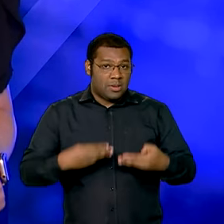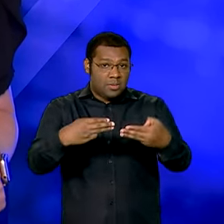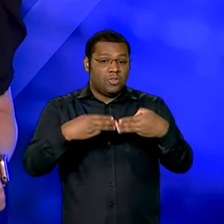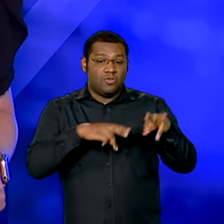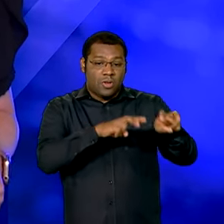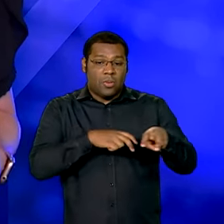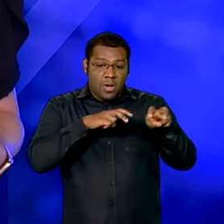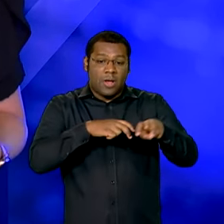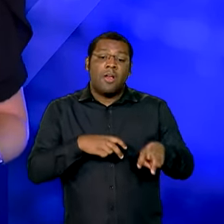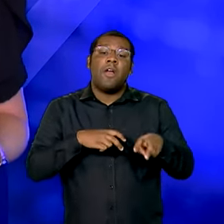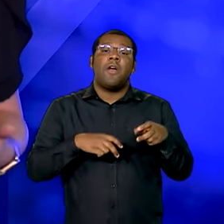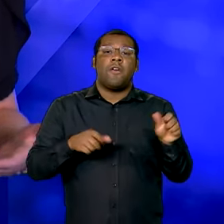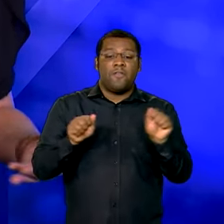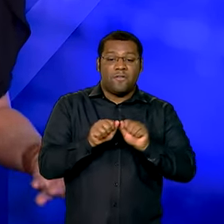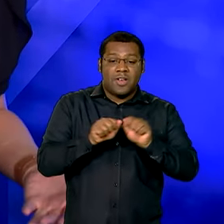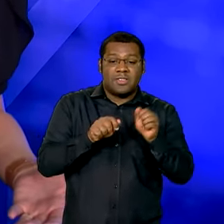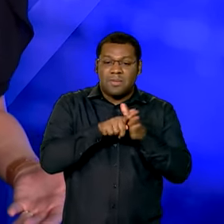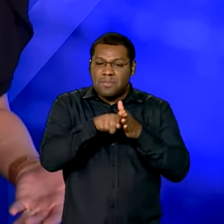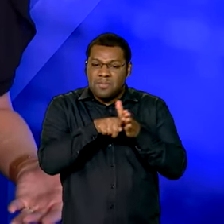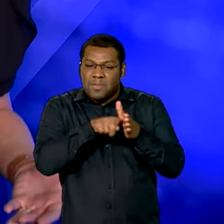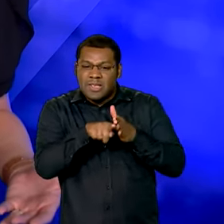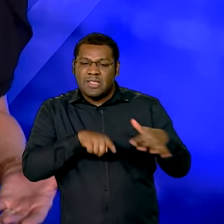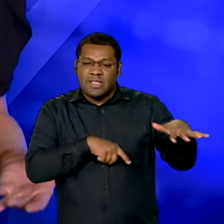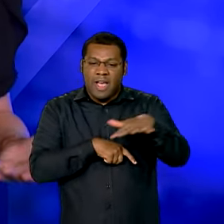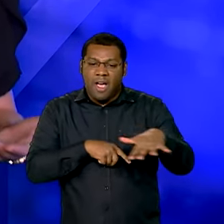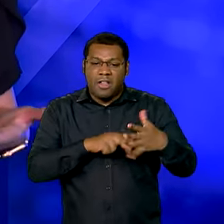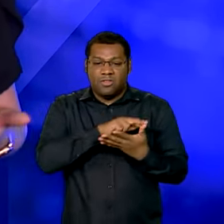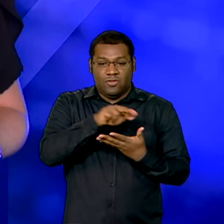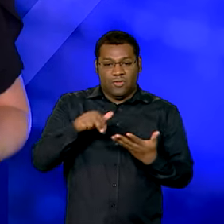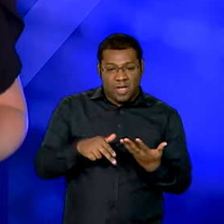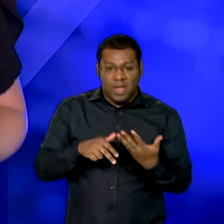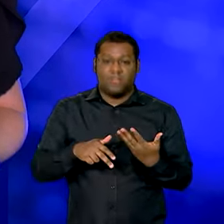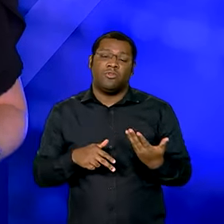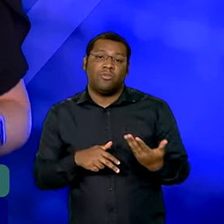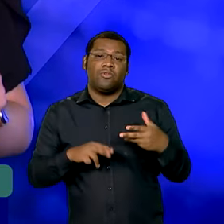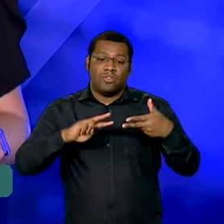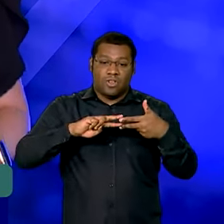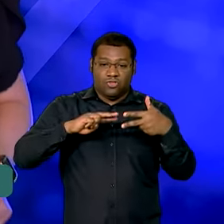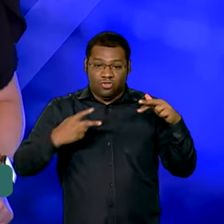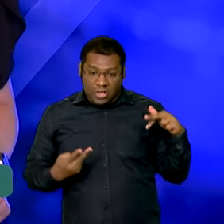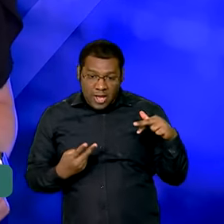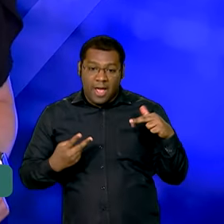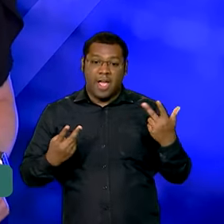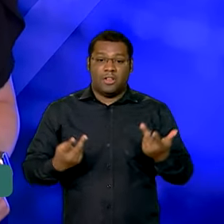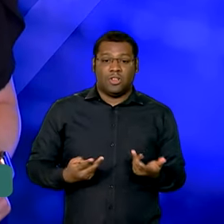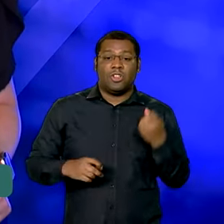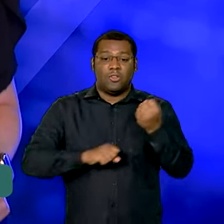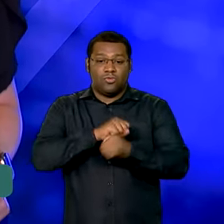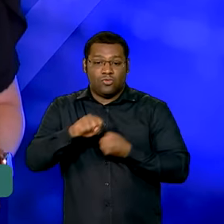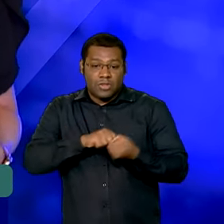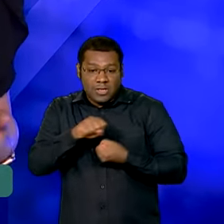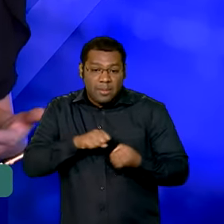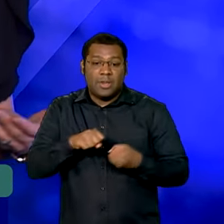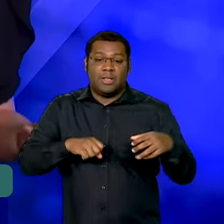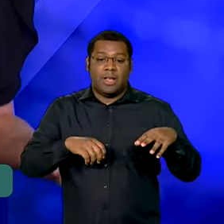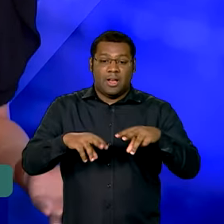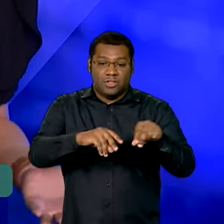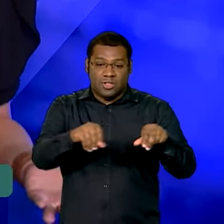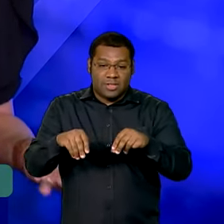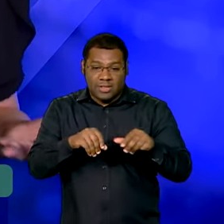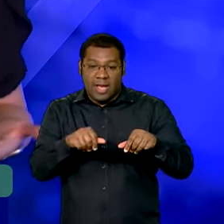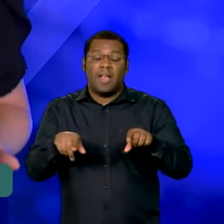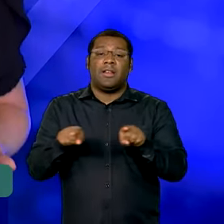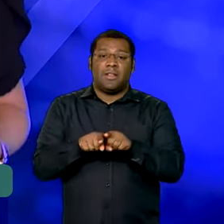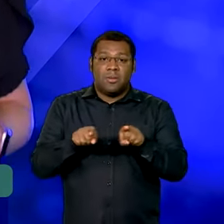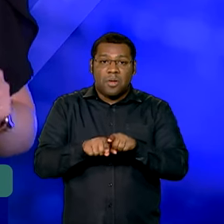que realiza pesquisas em diversas áreas, como melhoramento genético, manejo sustentável do solo, controle de